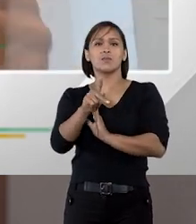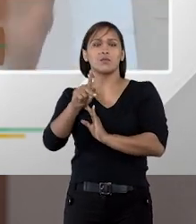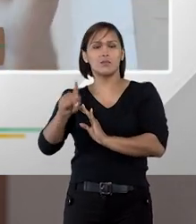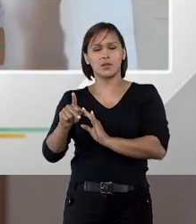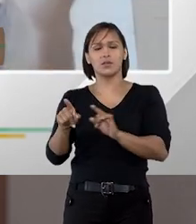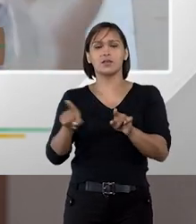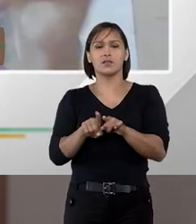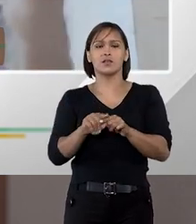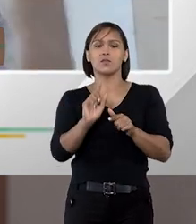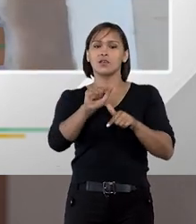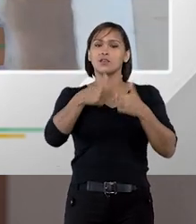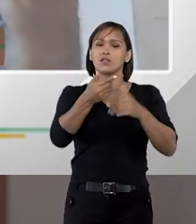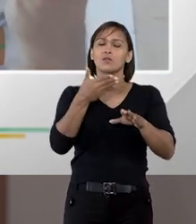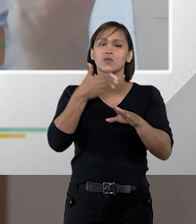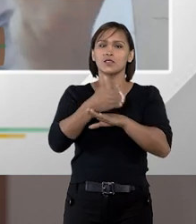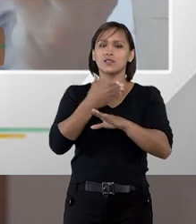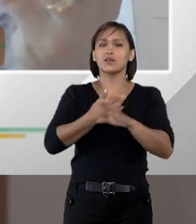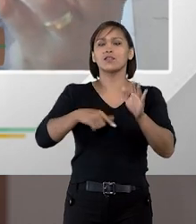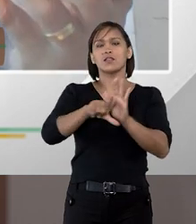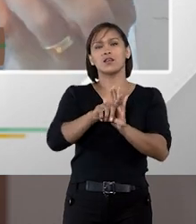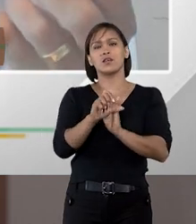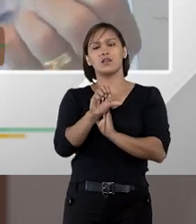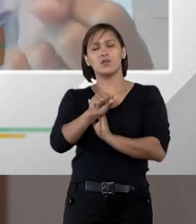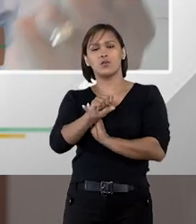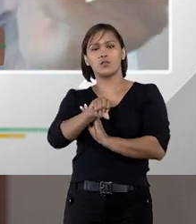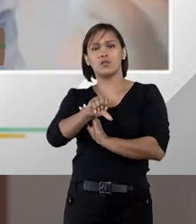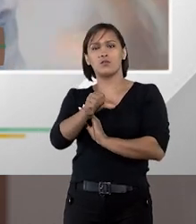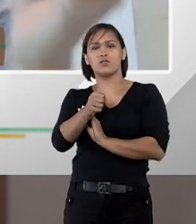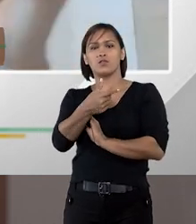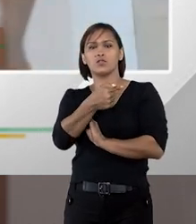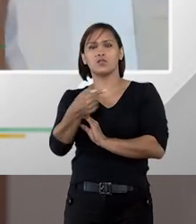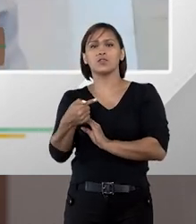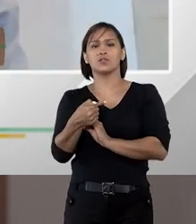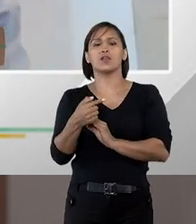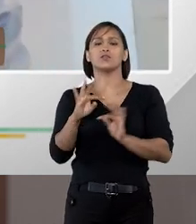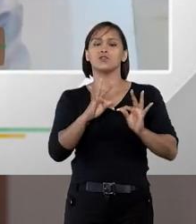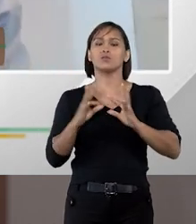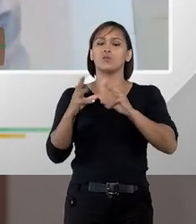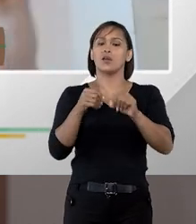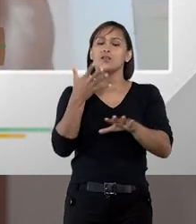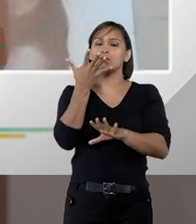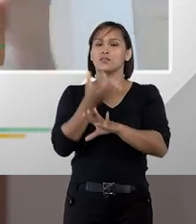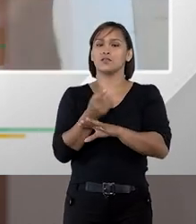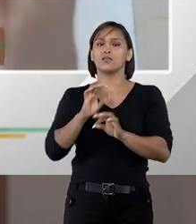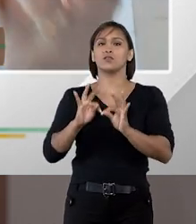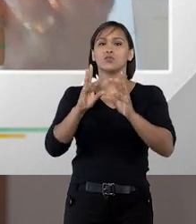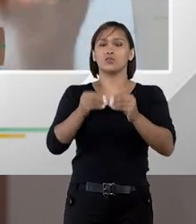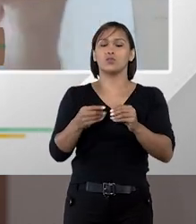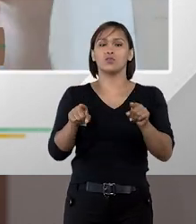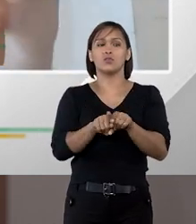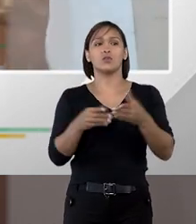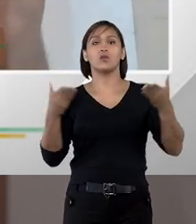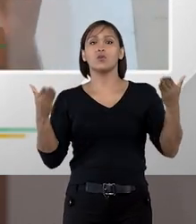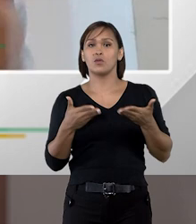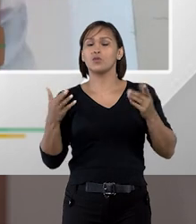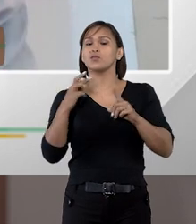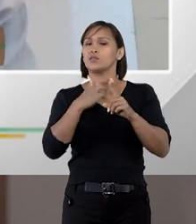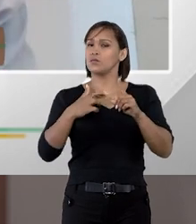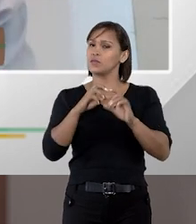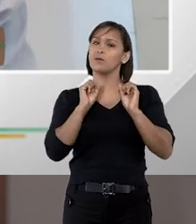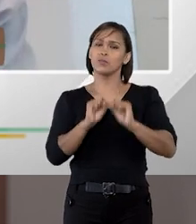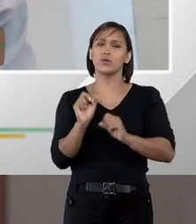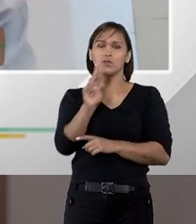PPPs depois inserida na lei 8987 para as concessões em geral hoje a